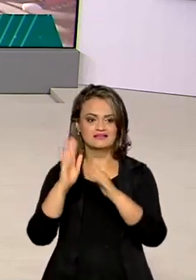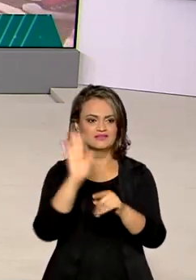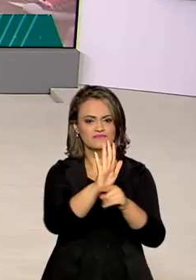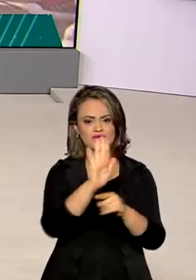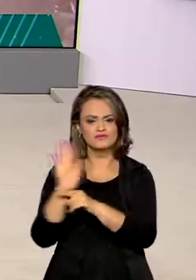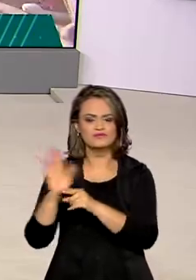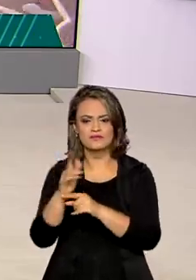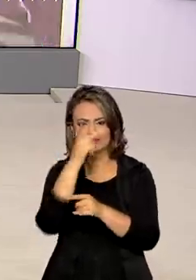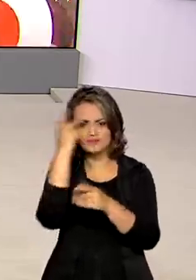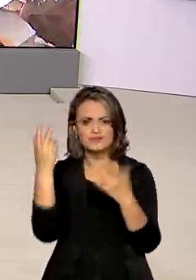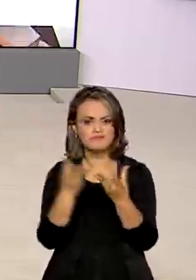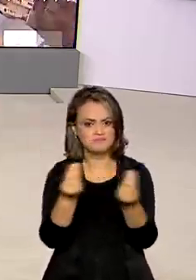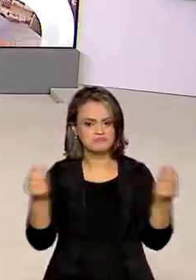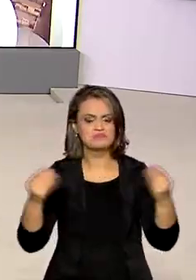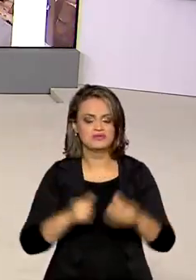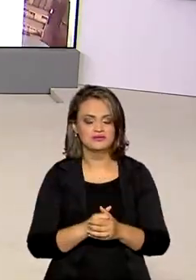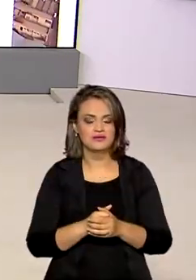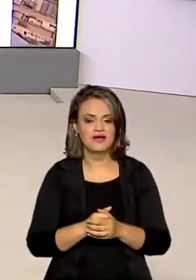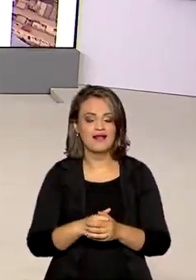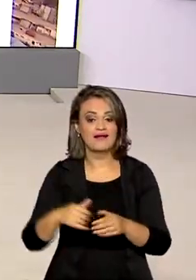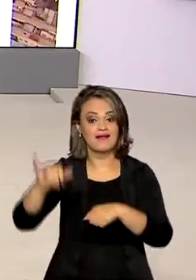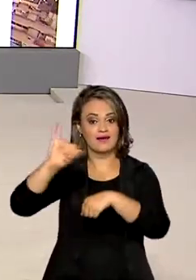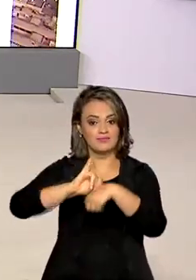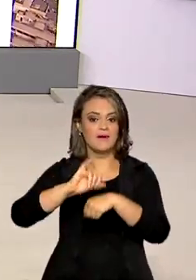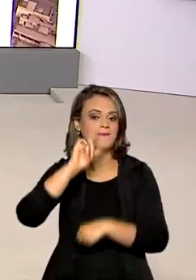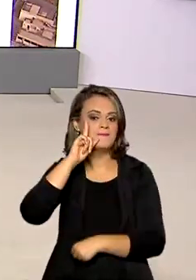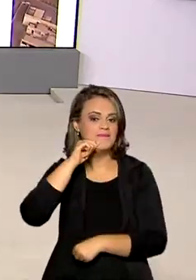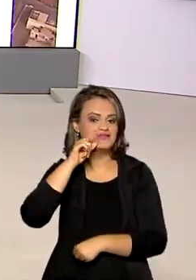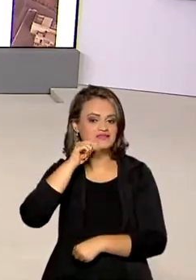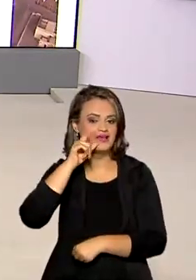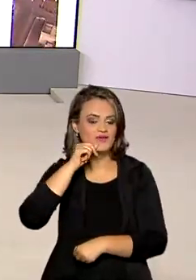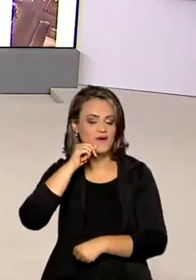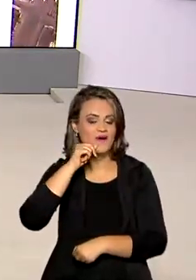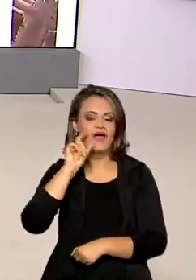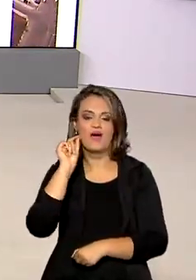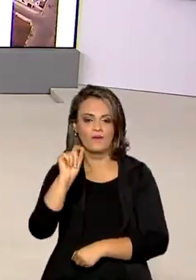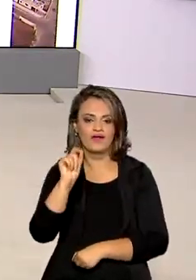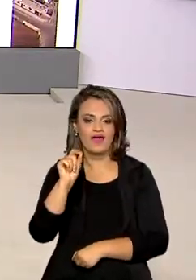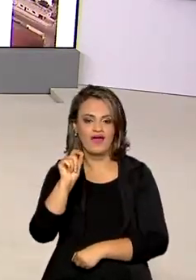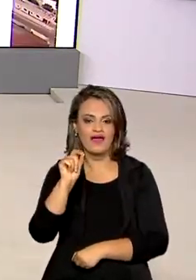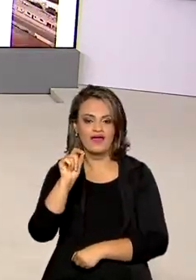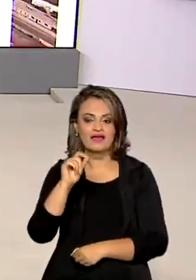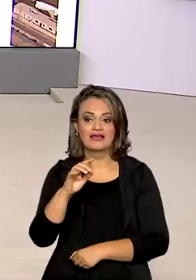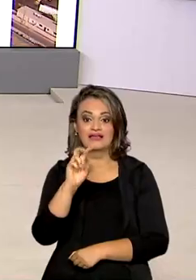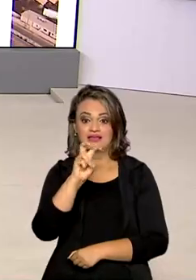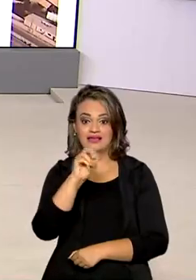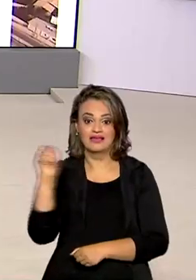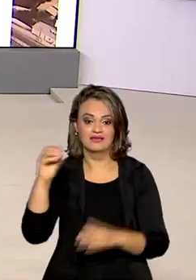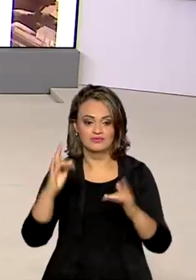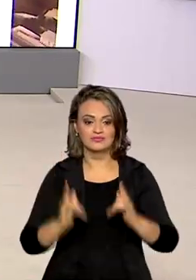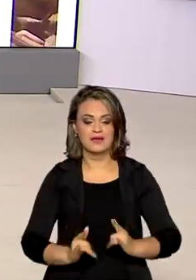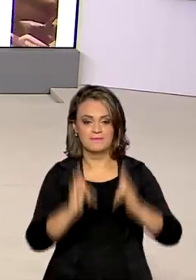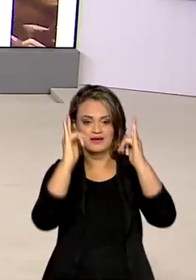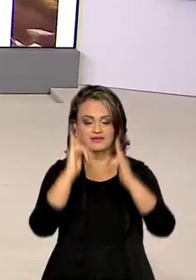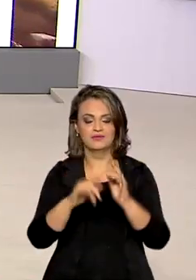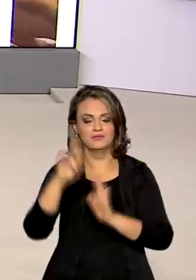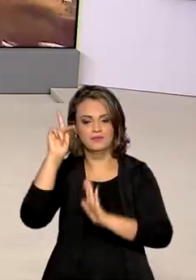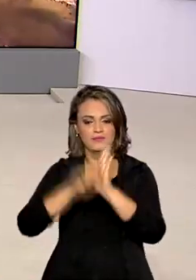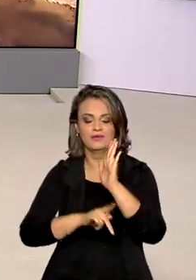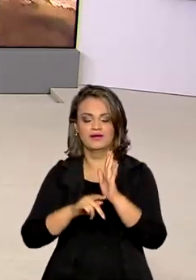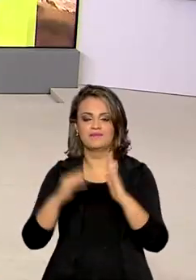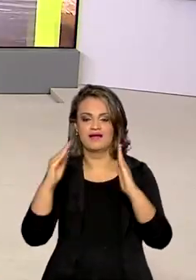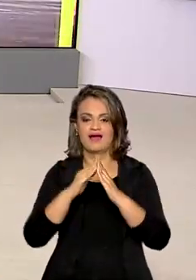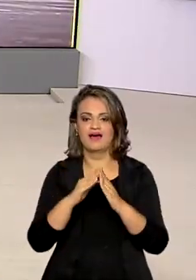milhares de moradores. Uma delas, na capital Maceió, será a entrega de quase 500 apartamentos pelo programa Casa Verde